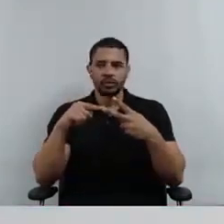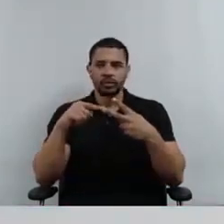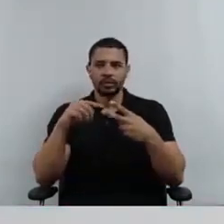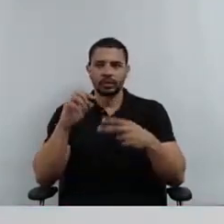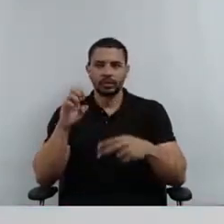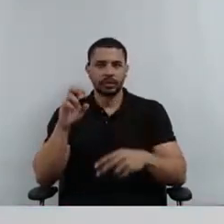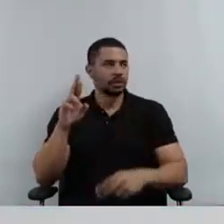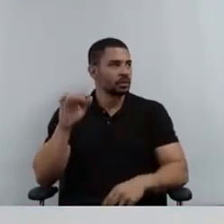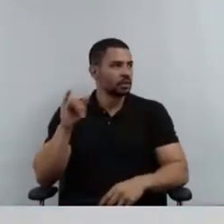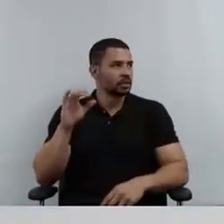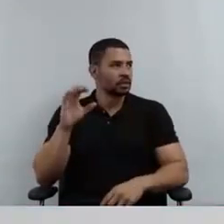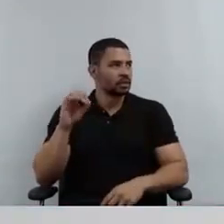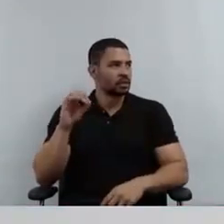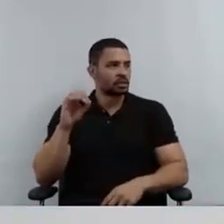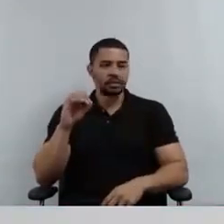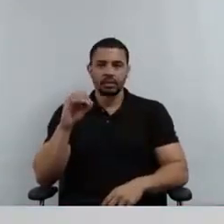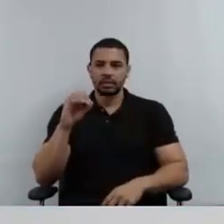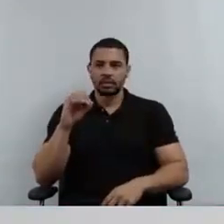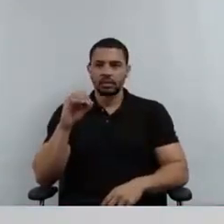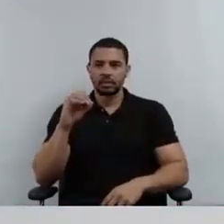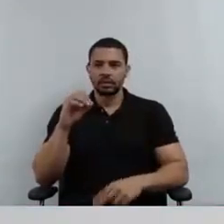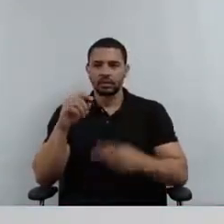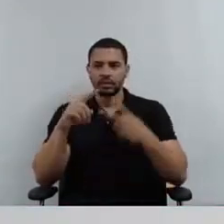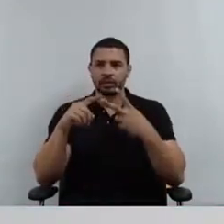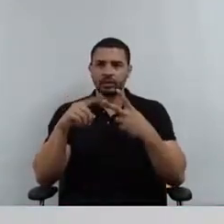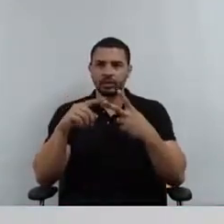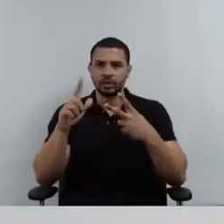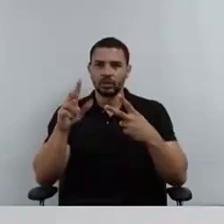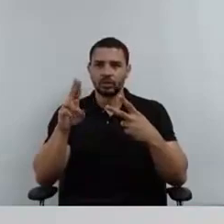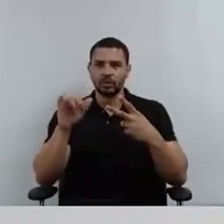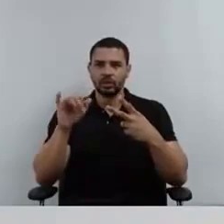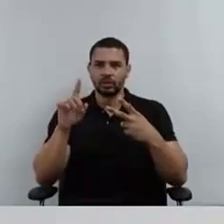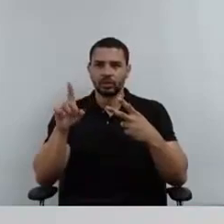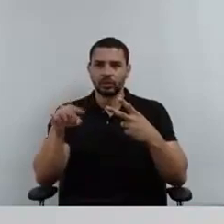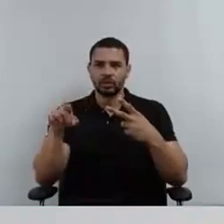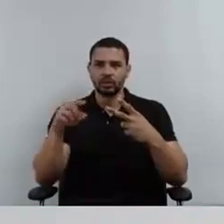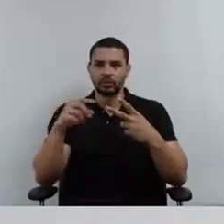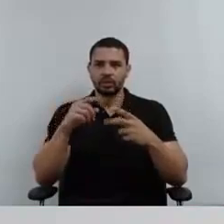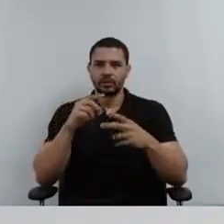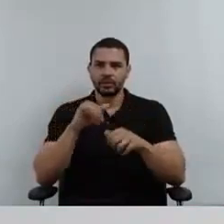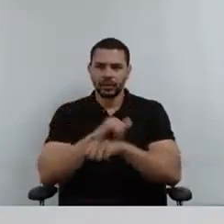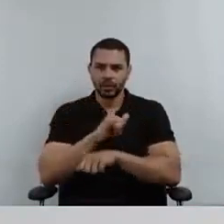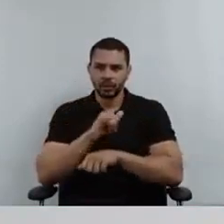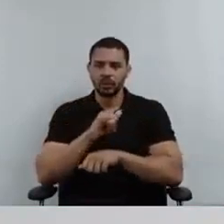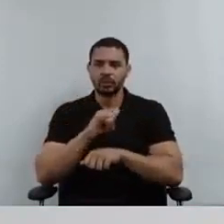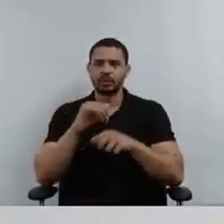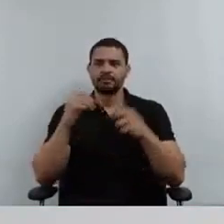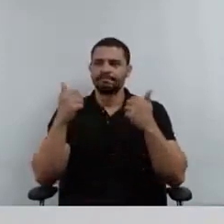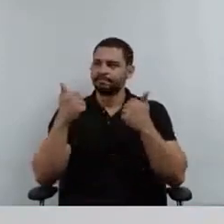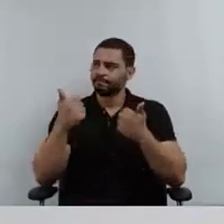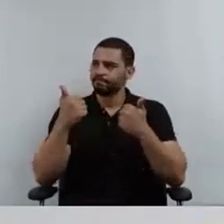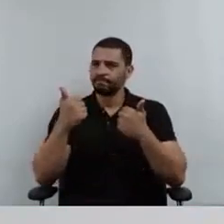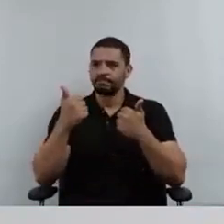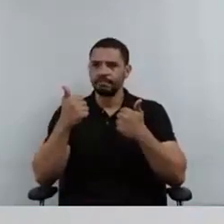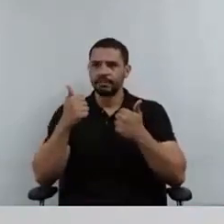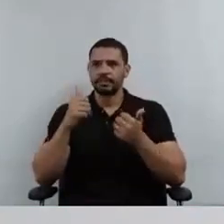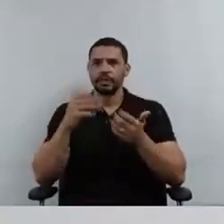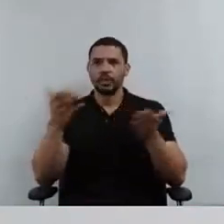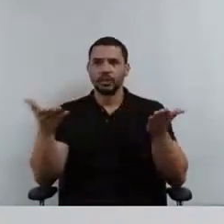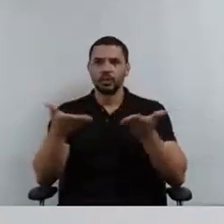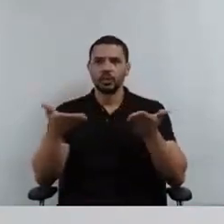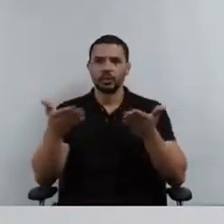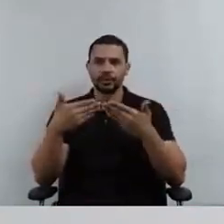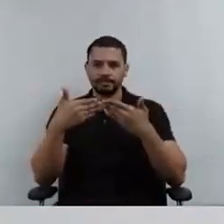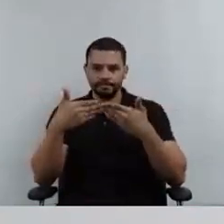Obrigado, já que estão registrados aqui na justificativa da ausência dos conselheiros, passamos ao momento aberto de